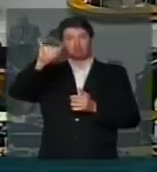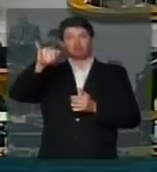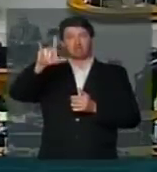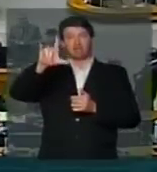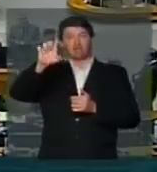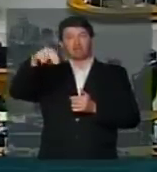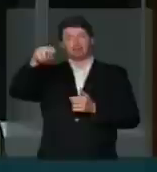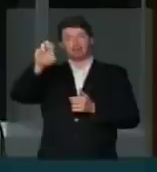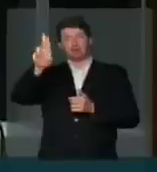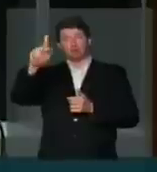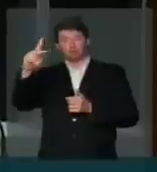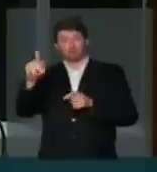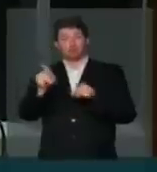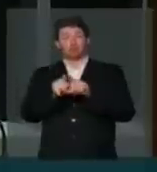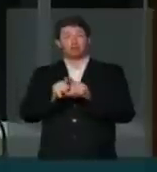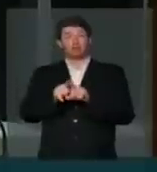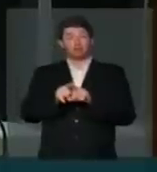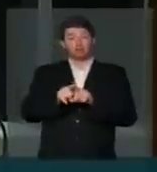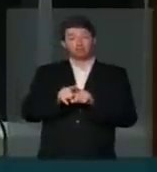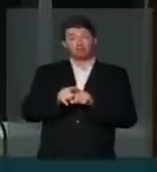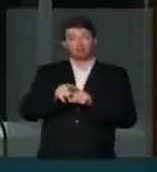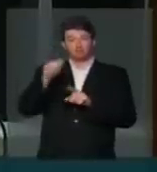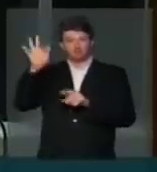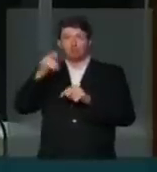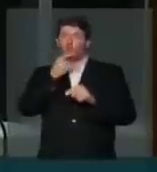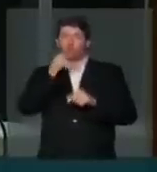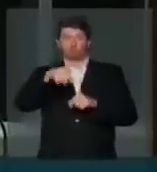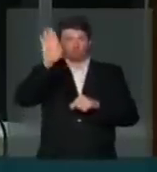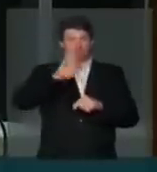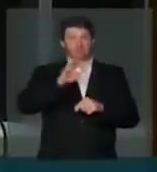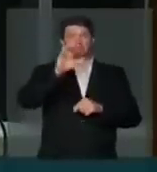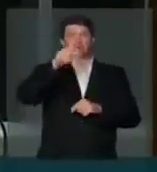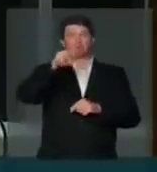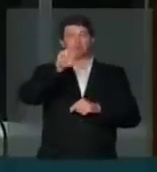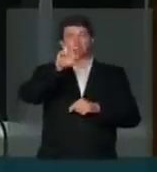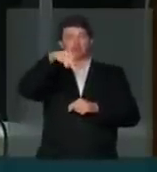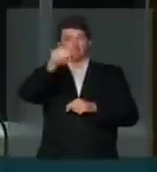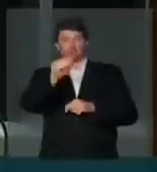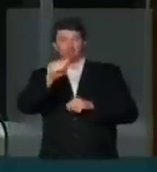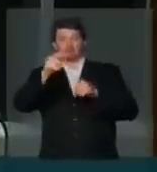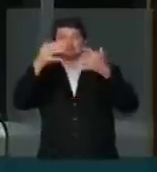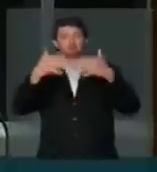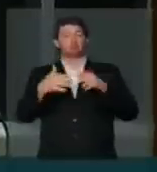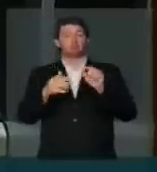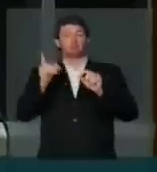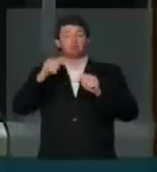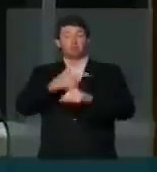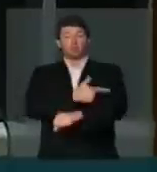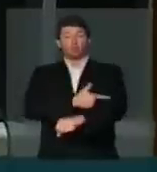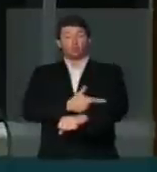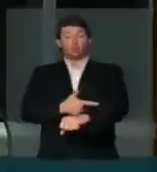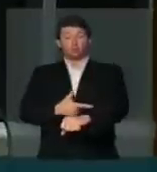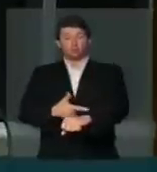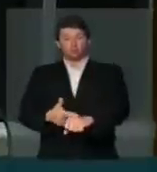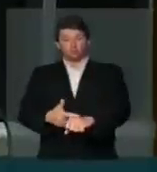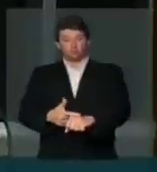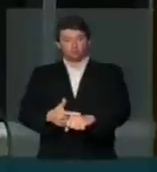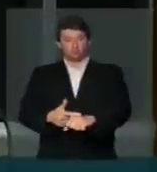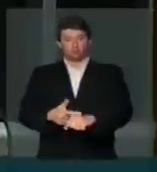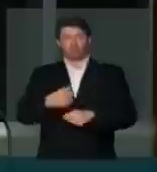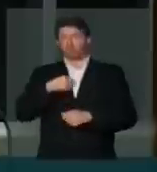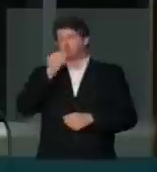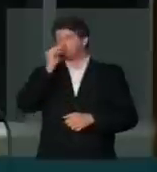Leloup, francês e o brasileiro Roberto Crema, definem como um comportamento apático,